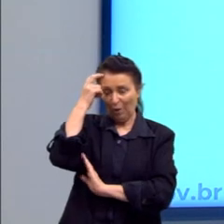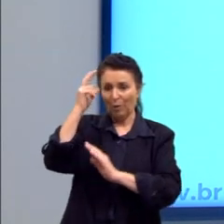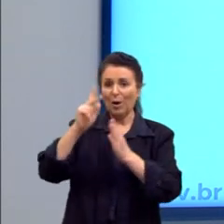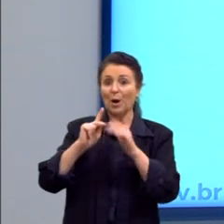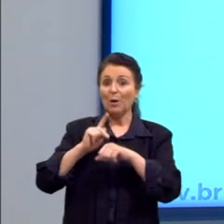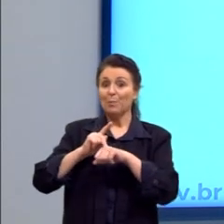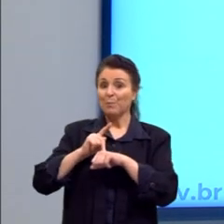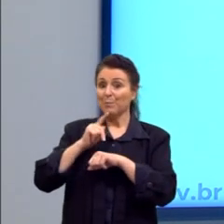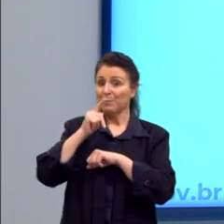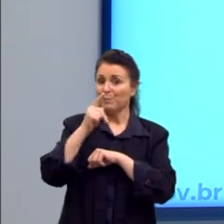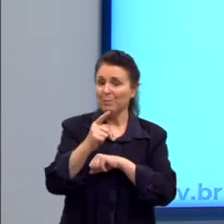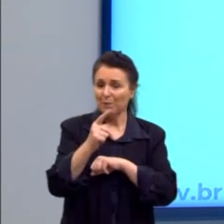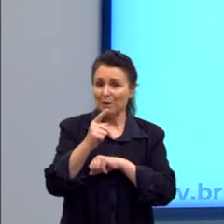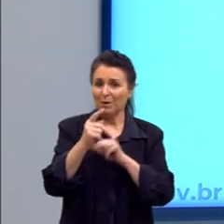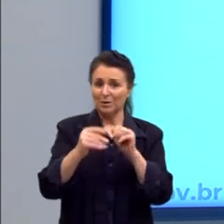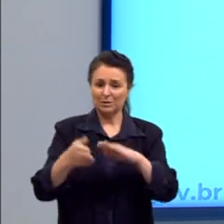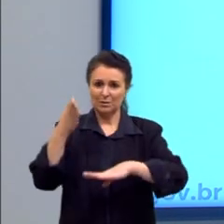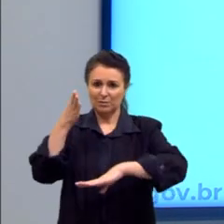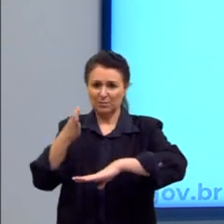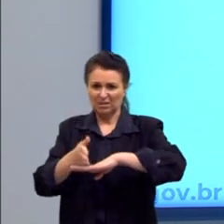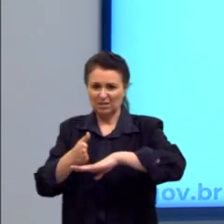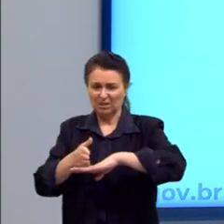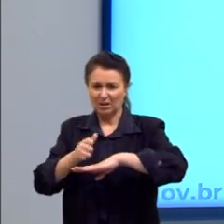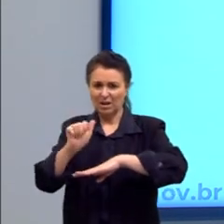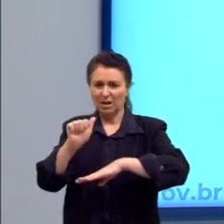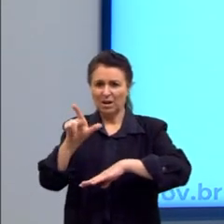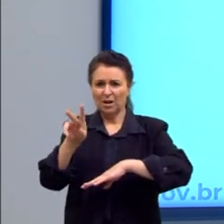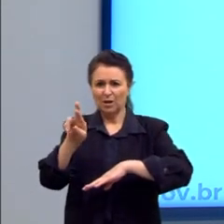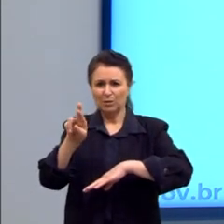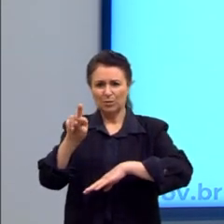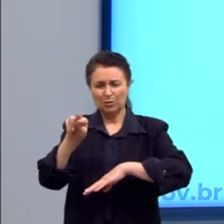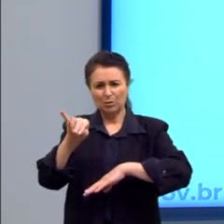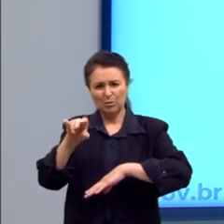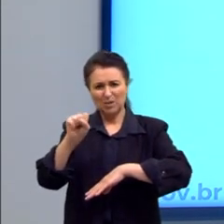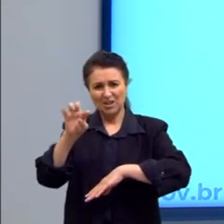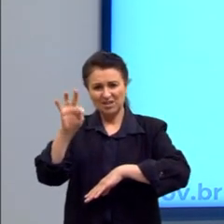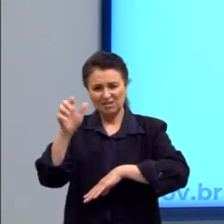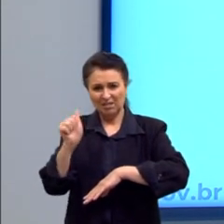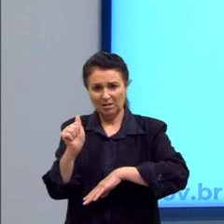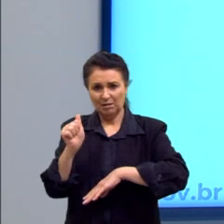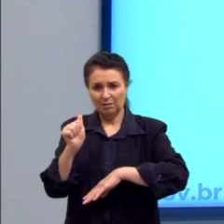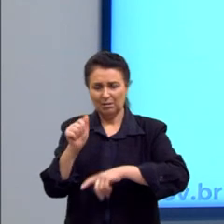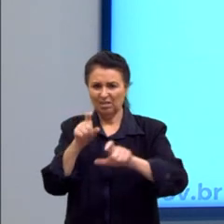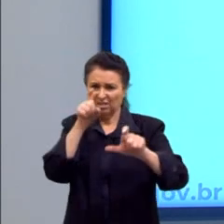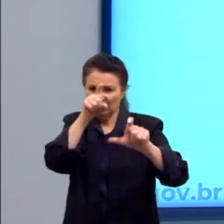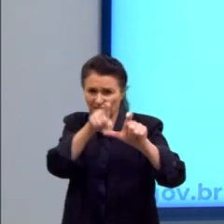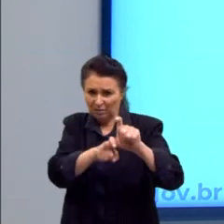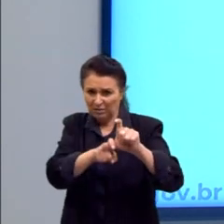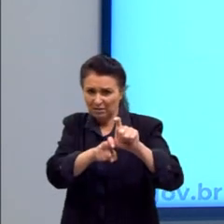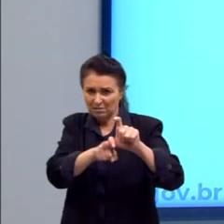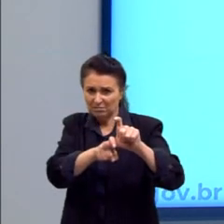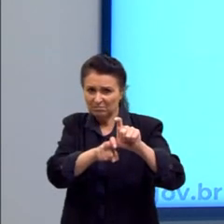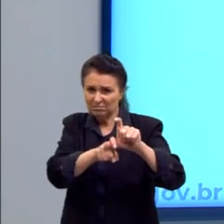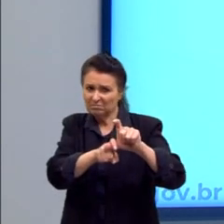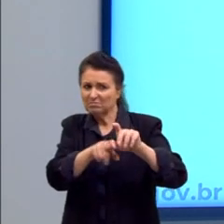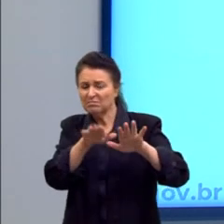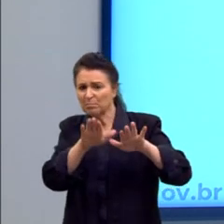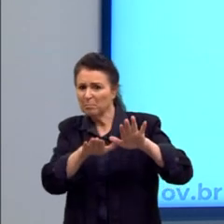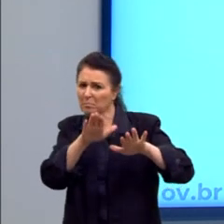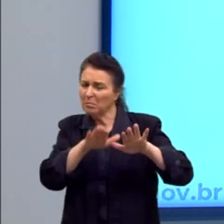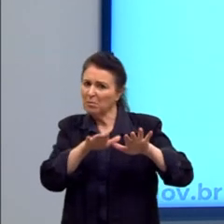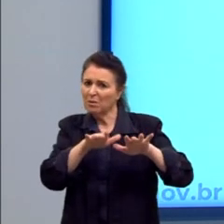é em que ela é altruísta, altruísta e solidária, não. Dependente, de certa forma, mas o texto não